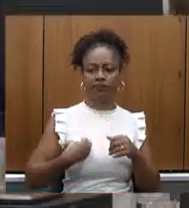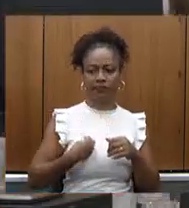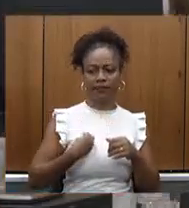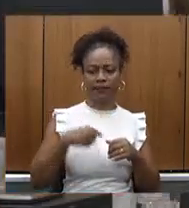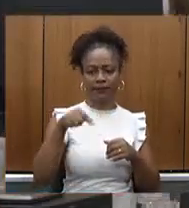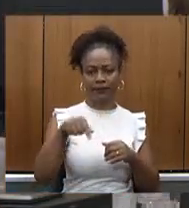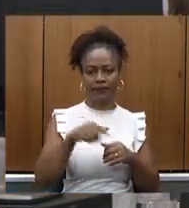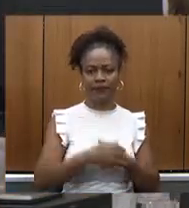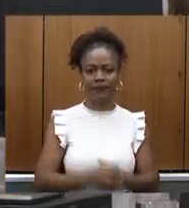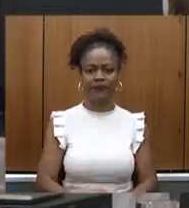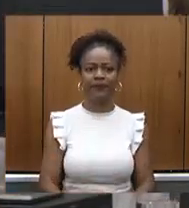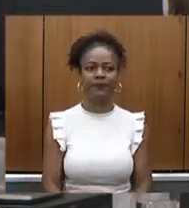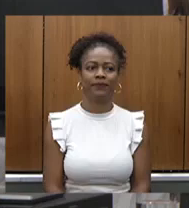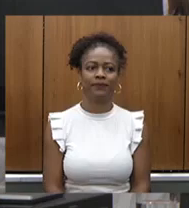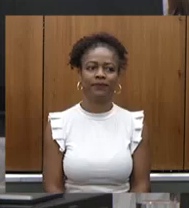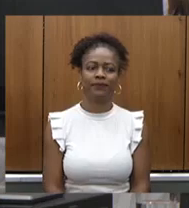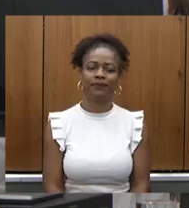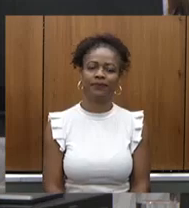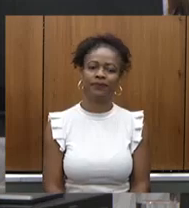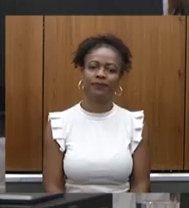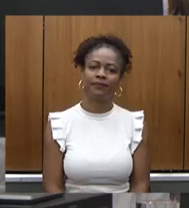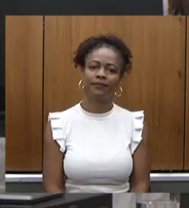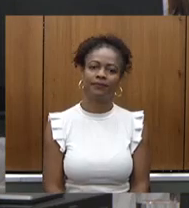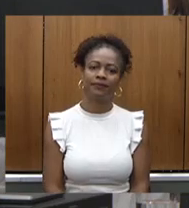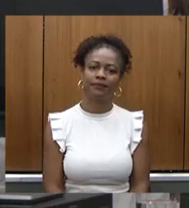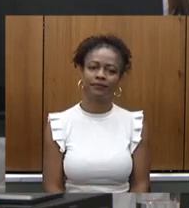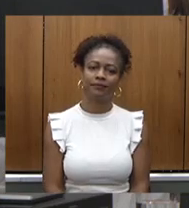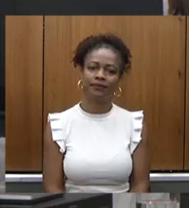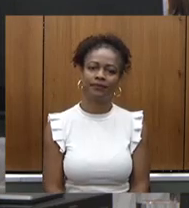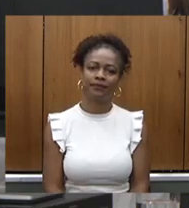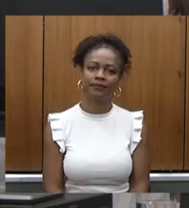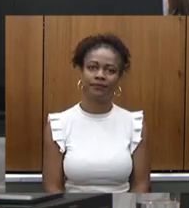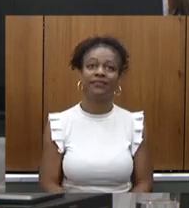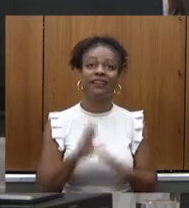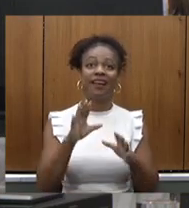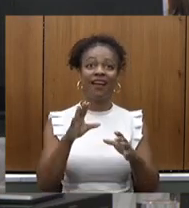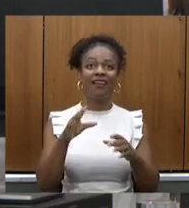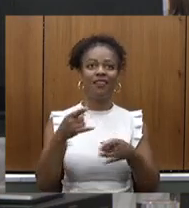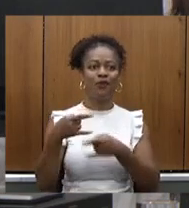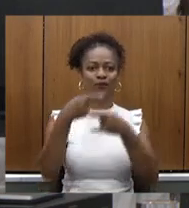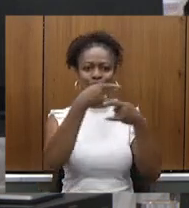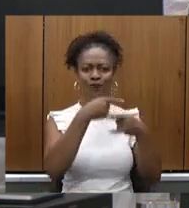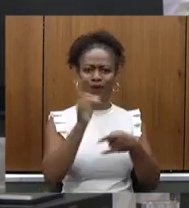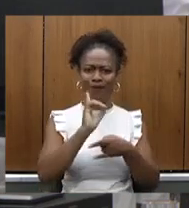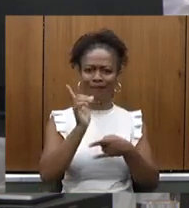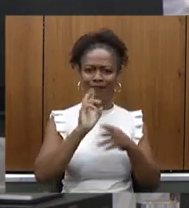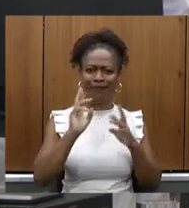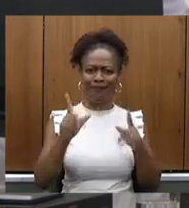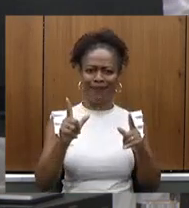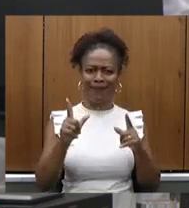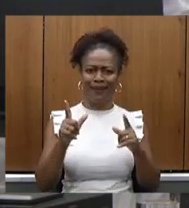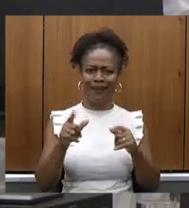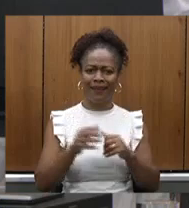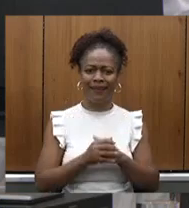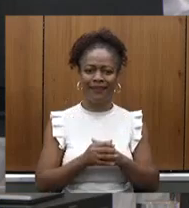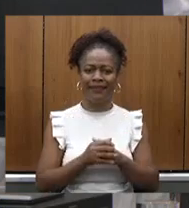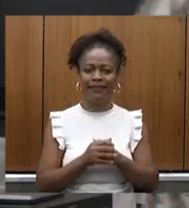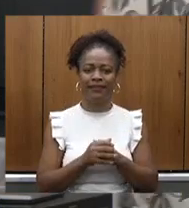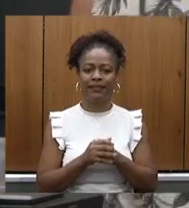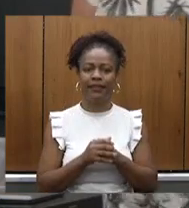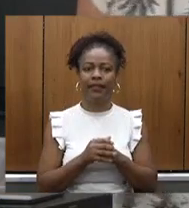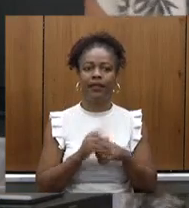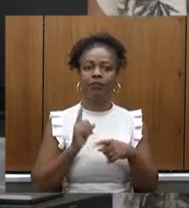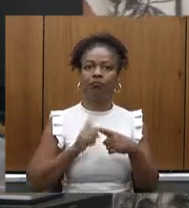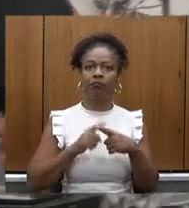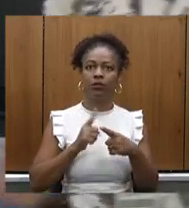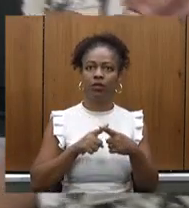pessoalmente fisicamente saiu do virtual e foi para o real nosso querido deputado questão de dizer aqui para olhar diretamente